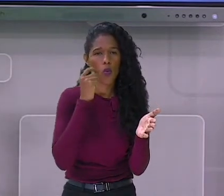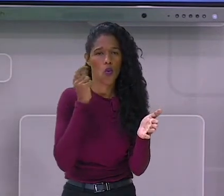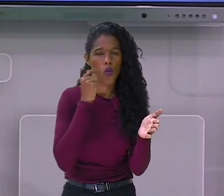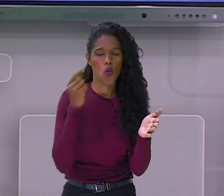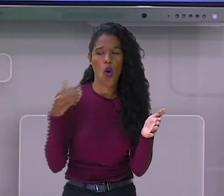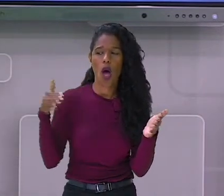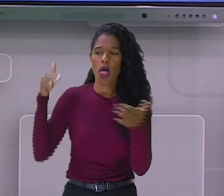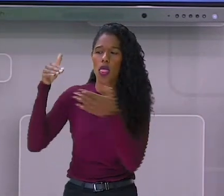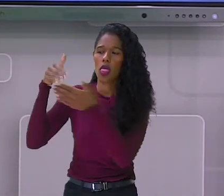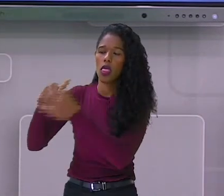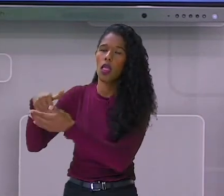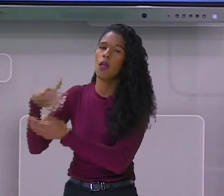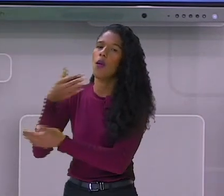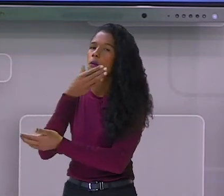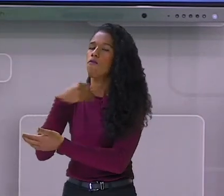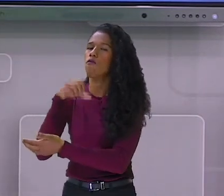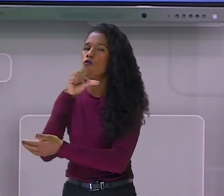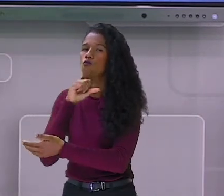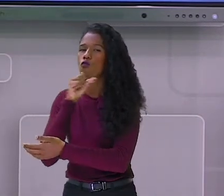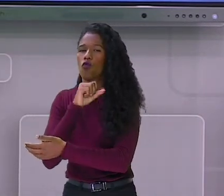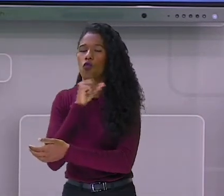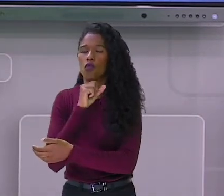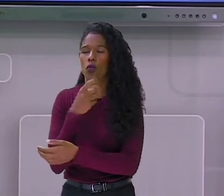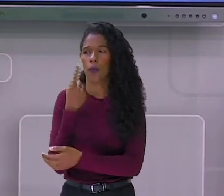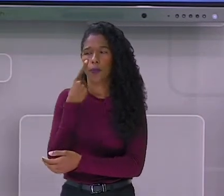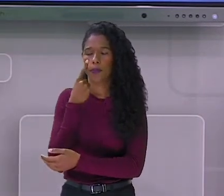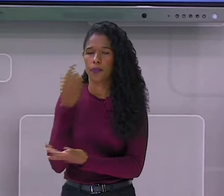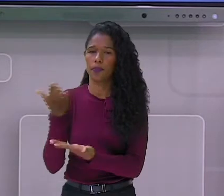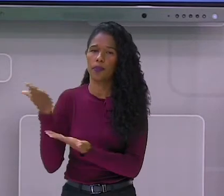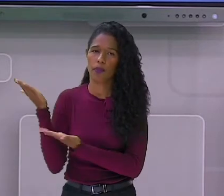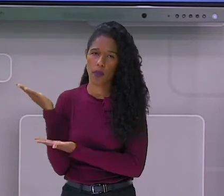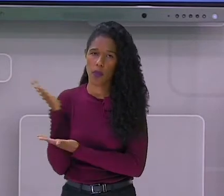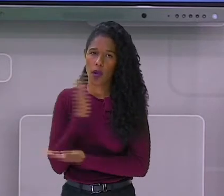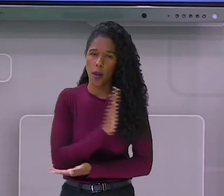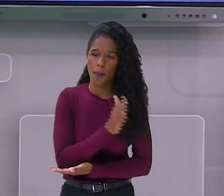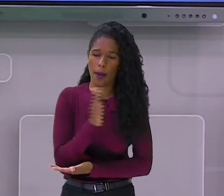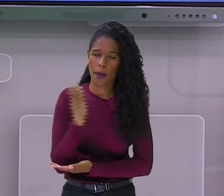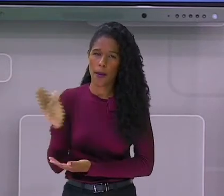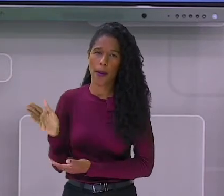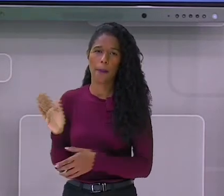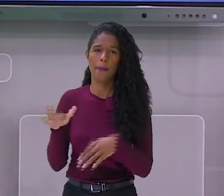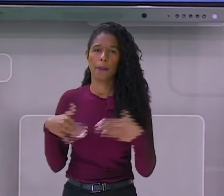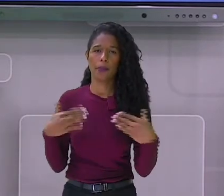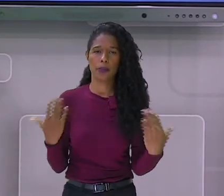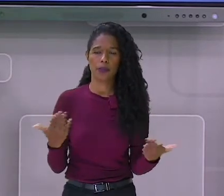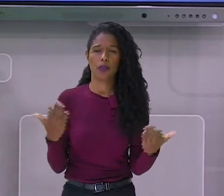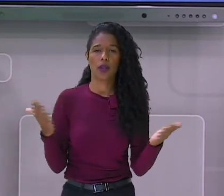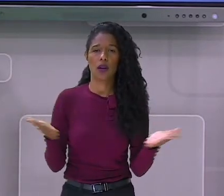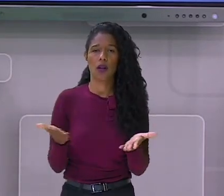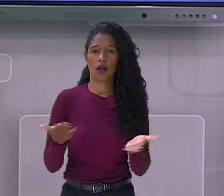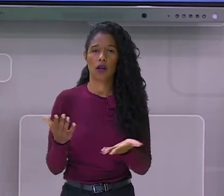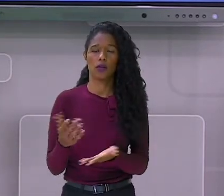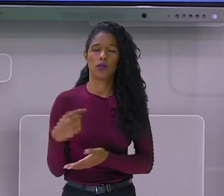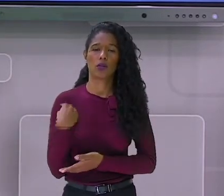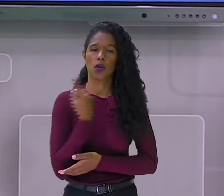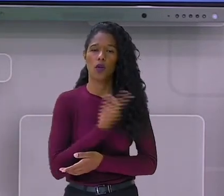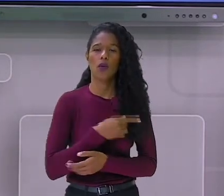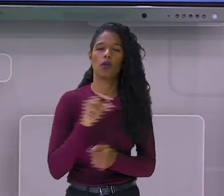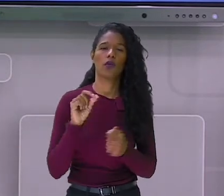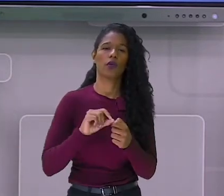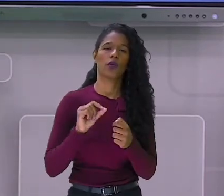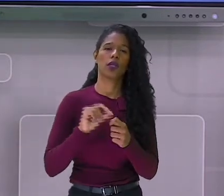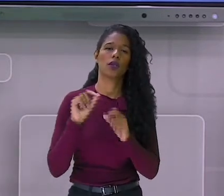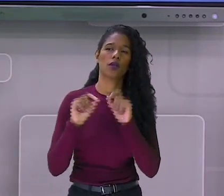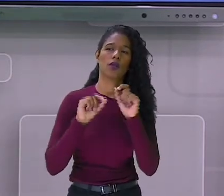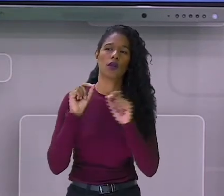vovô, que era o maior. Está vendo? Que é o crescente. Foi crescendo. Então, agora, nós iremos